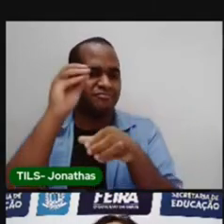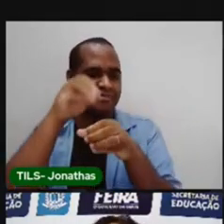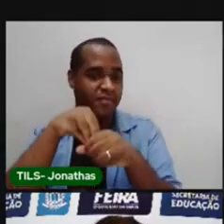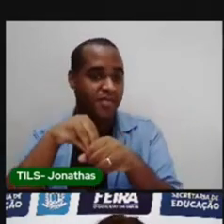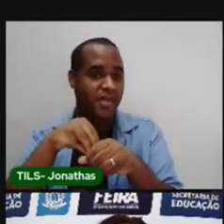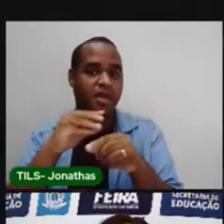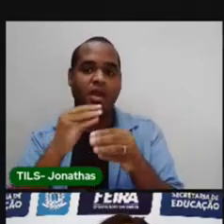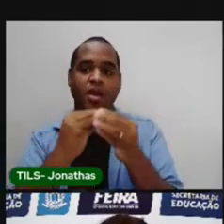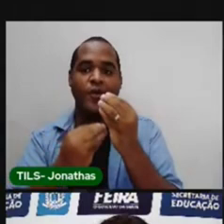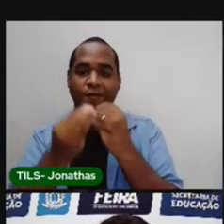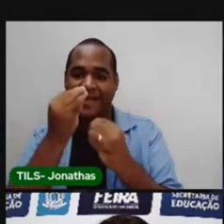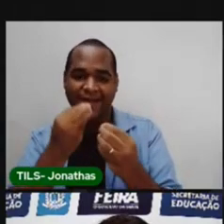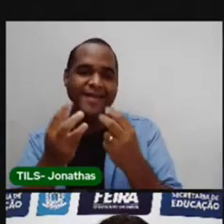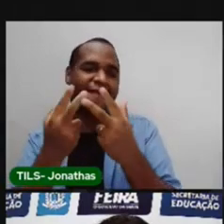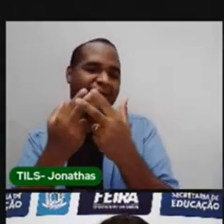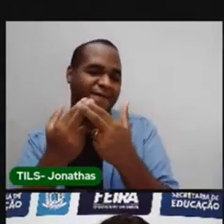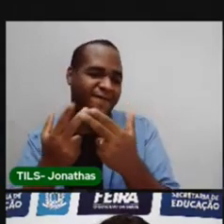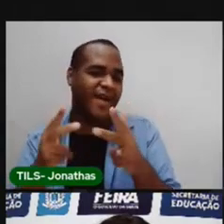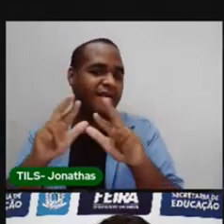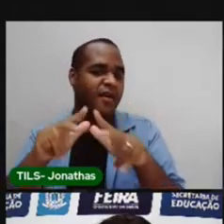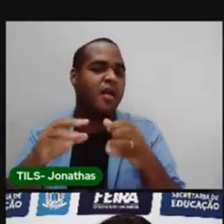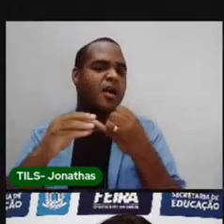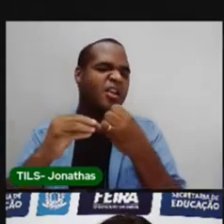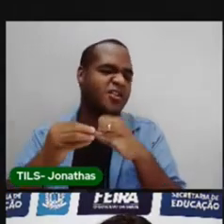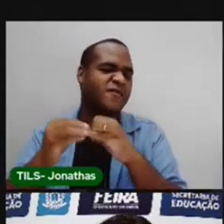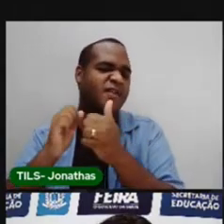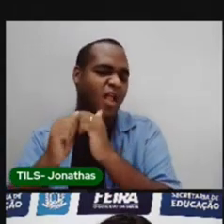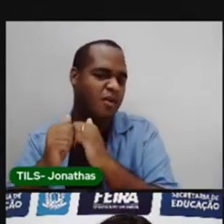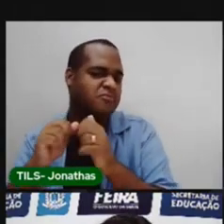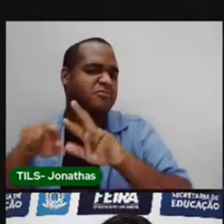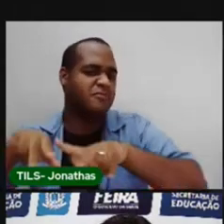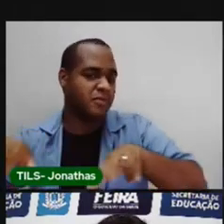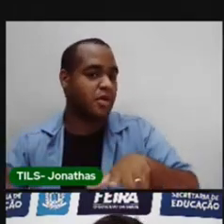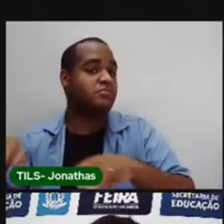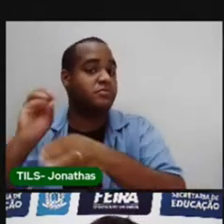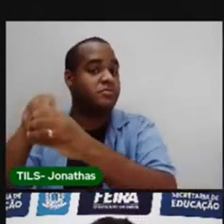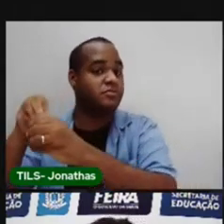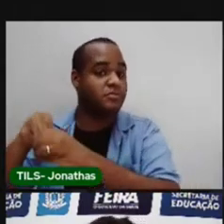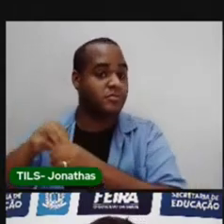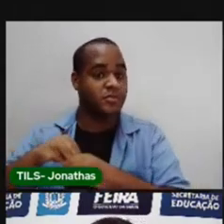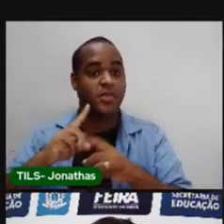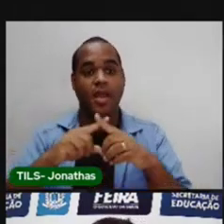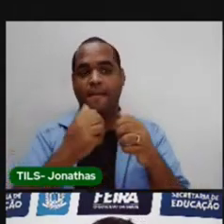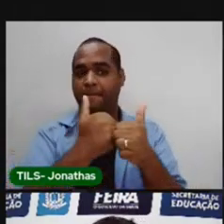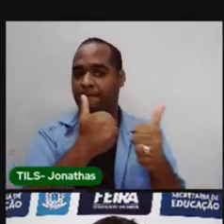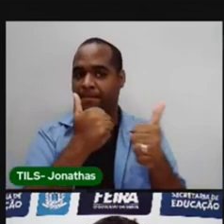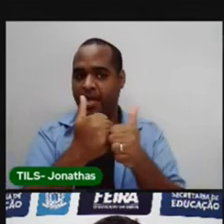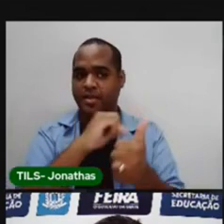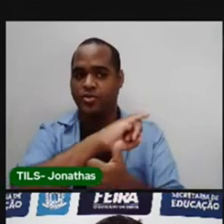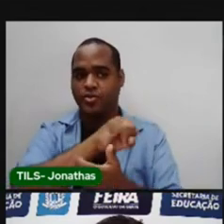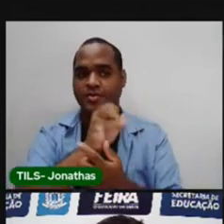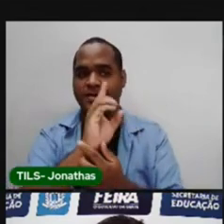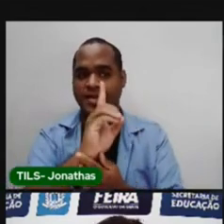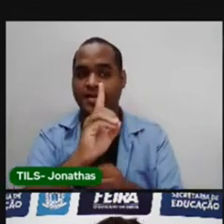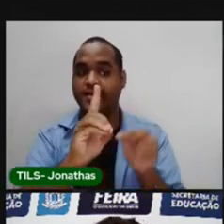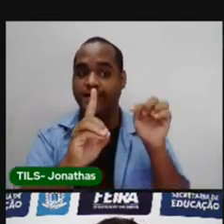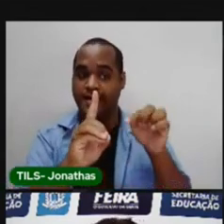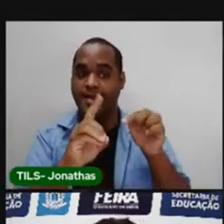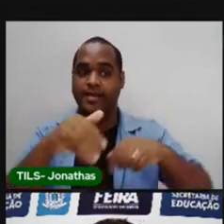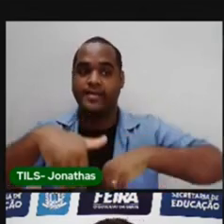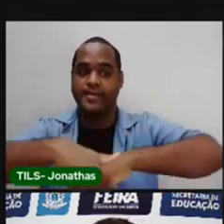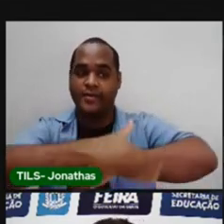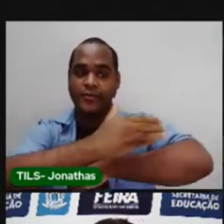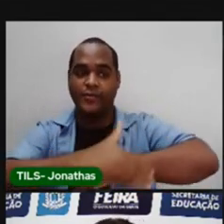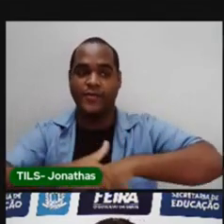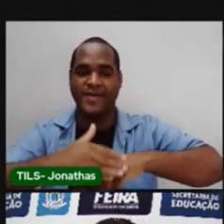alimentos, grãos, cereais, essas coisas. Ficava bem pertinho da Avenida João Morval, onde